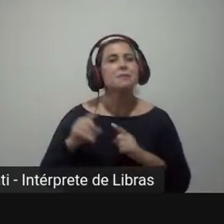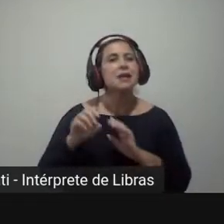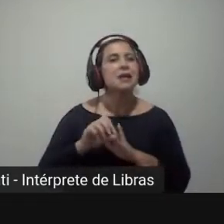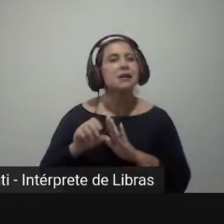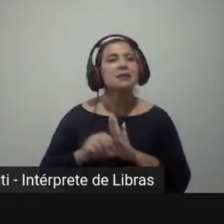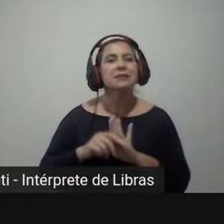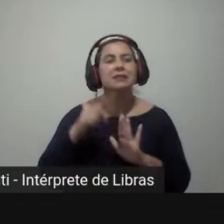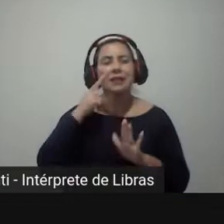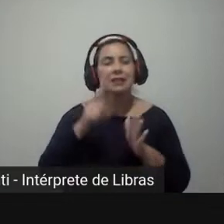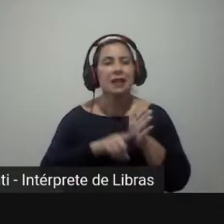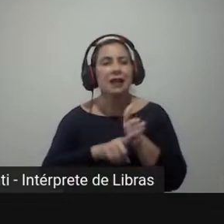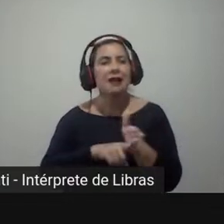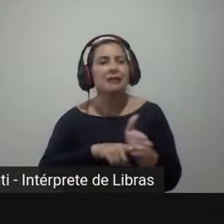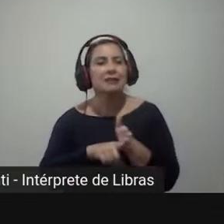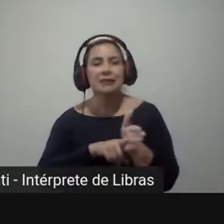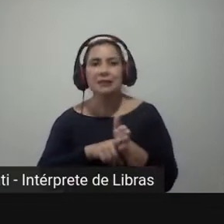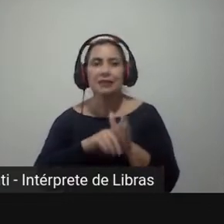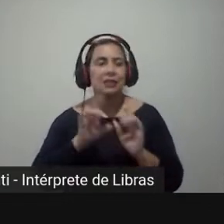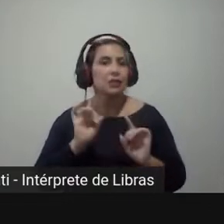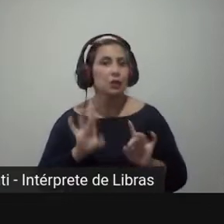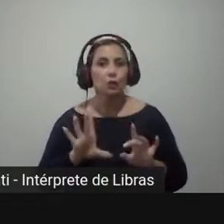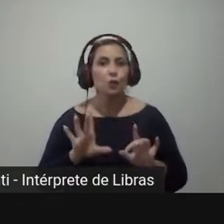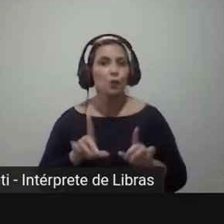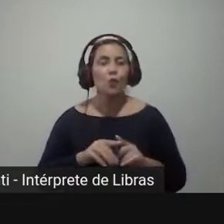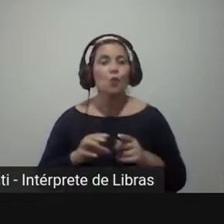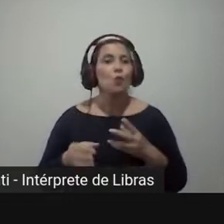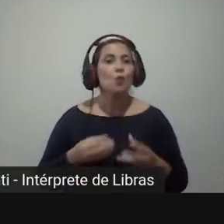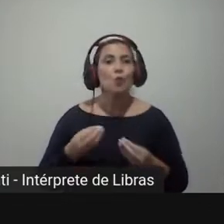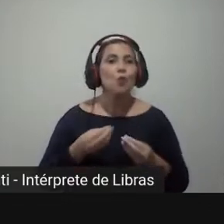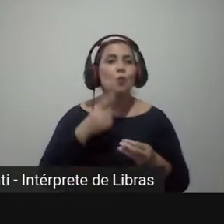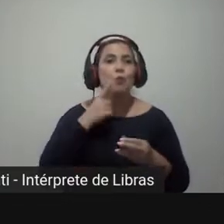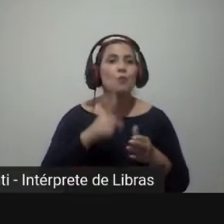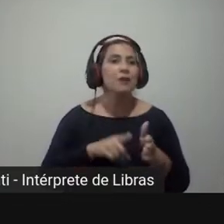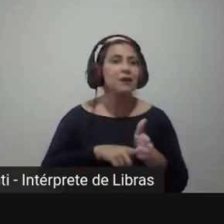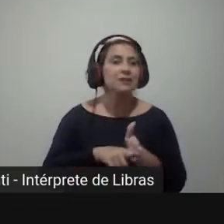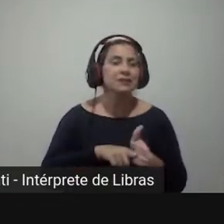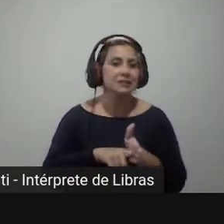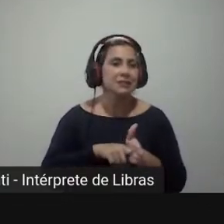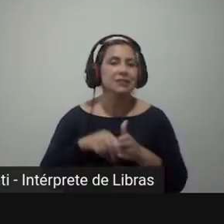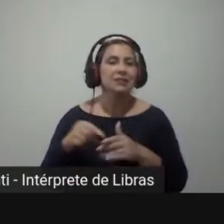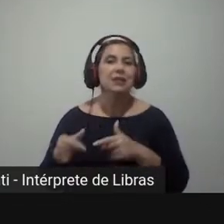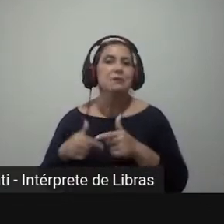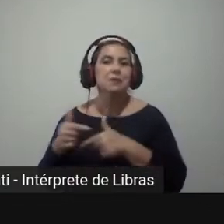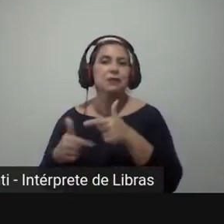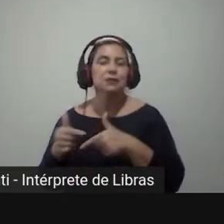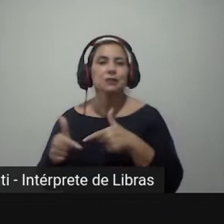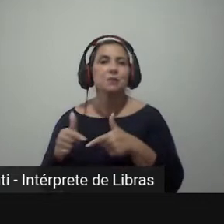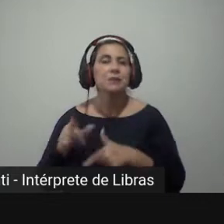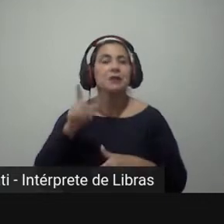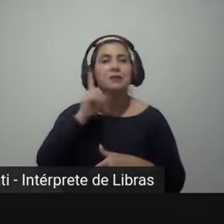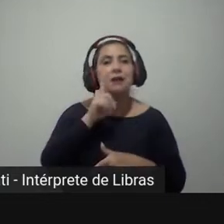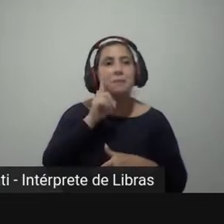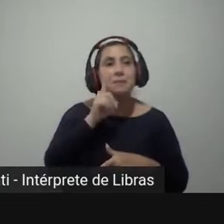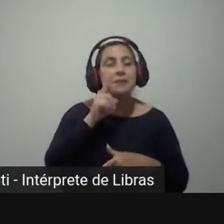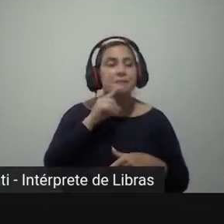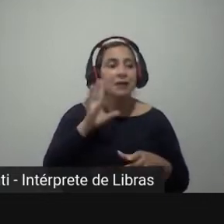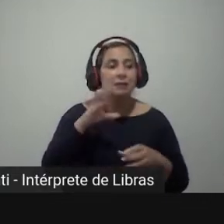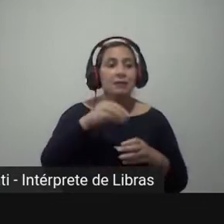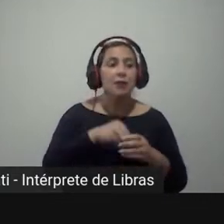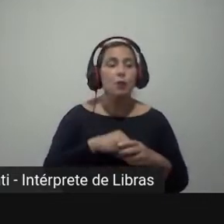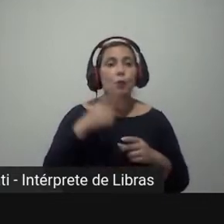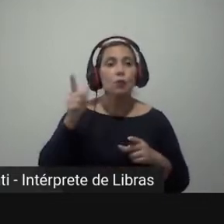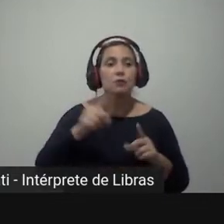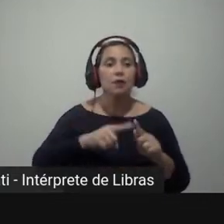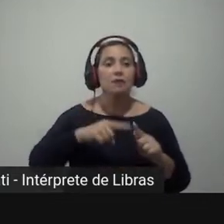analisa, não da mesma forma que era analisado, por exemplo, nos trabalhos americanos. Ele inclui uma outra variável aqui,